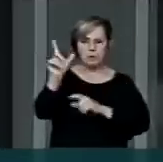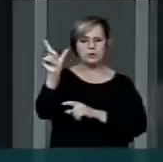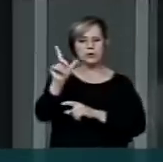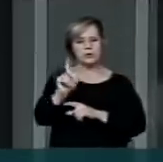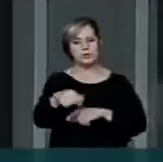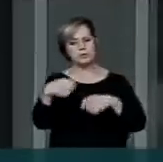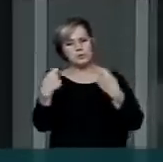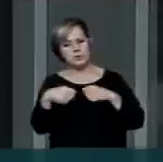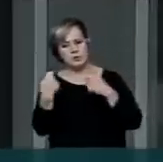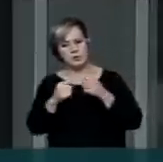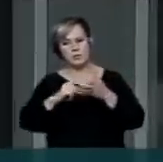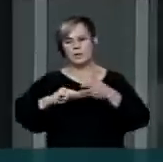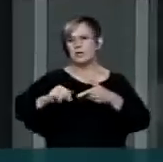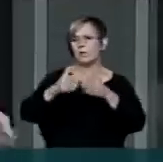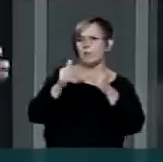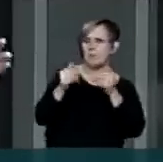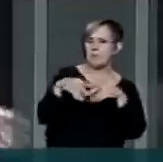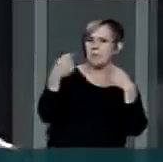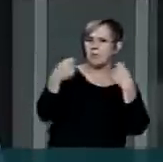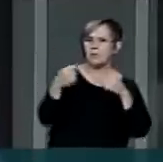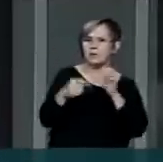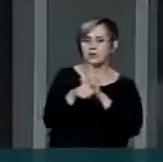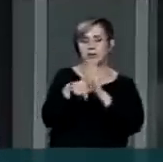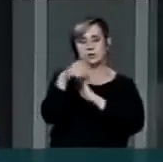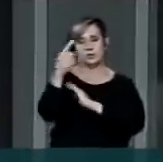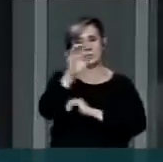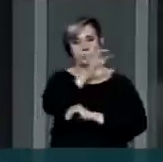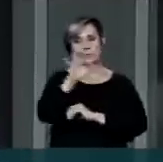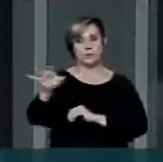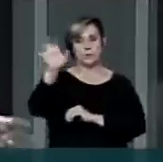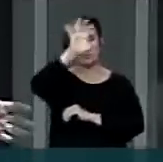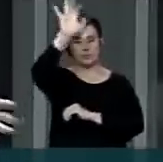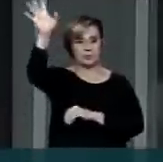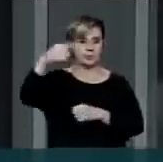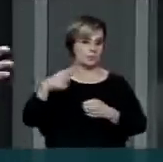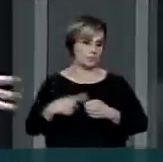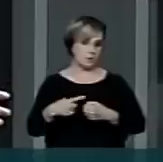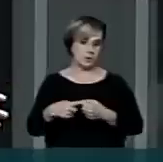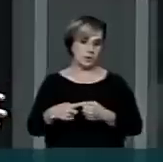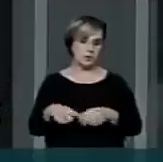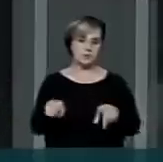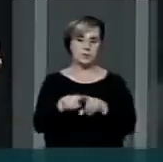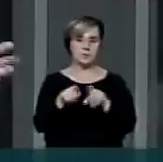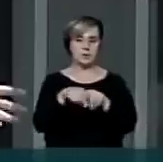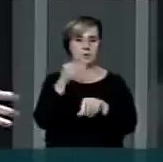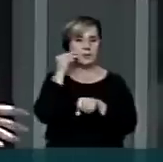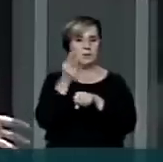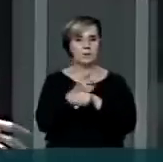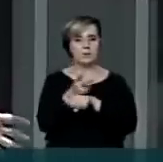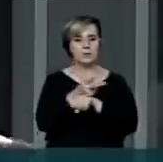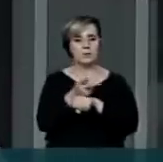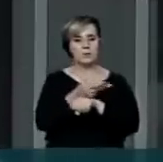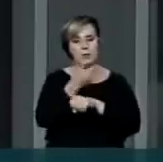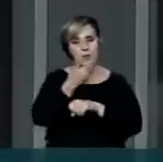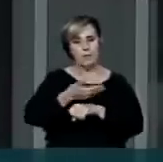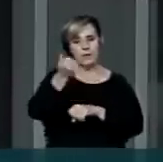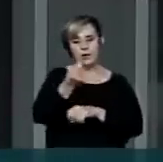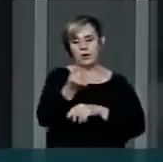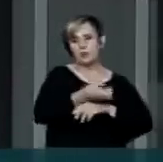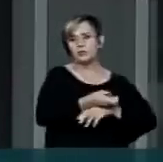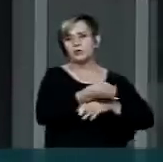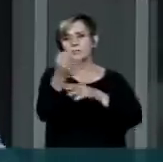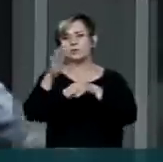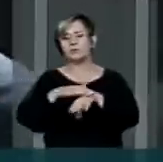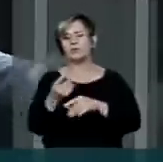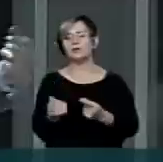os pedidos, os pleitos das suas regiões, das suas cidades, exatamente na busca de uma melhor distribuição dos recursos federais.